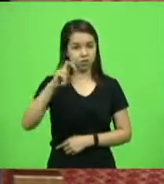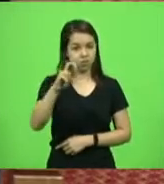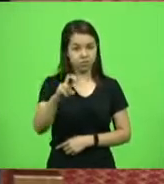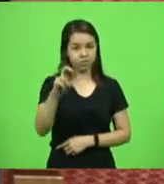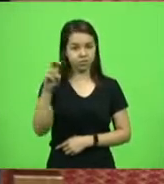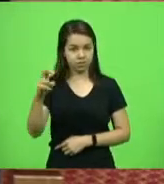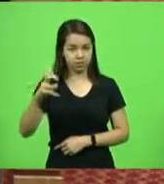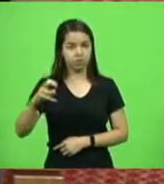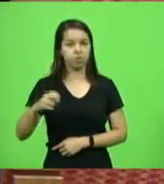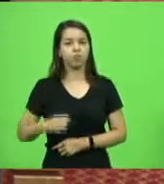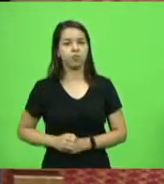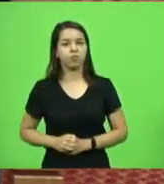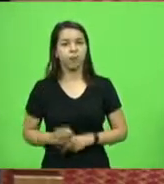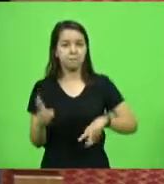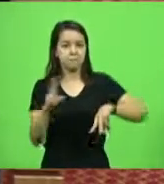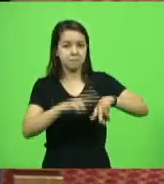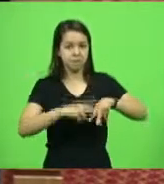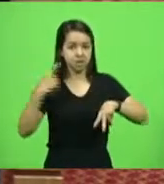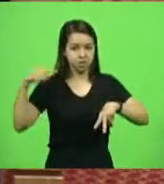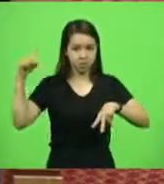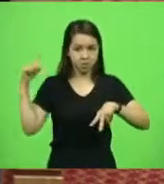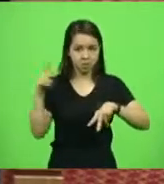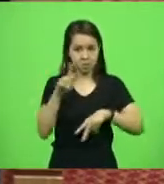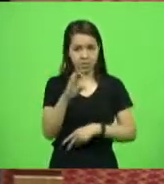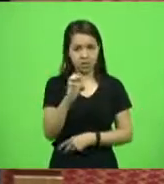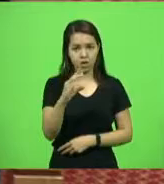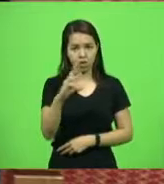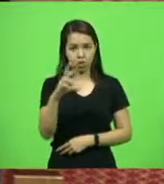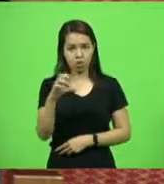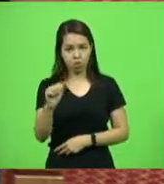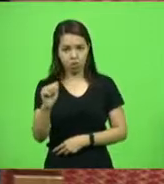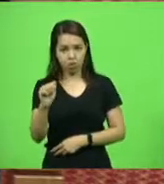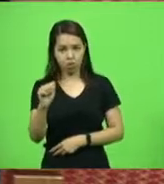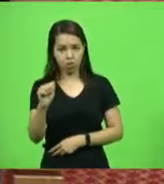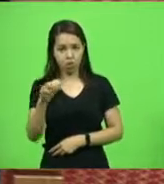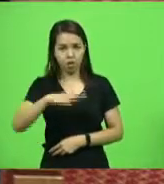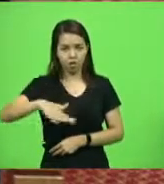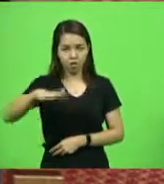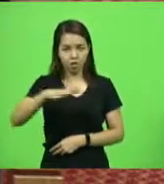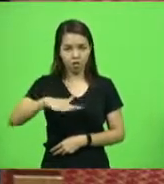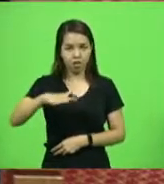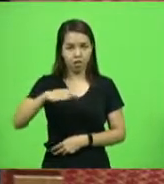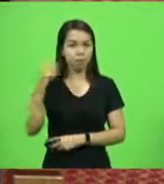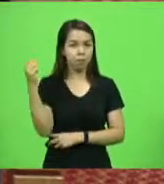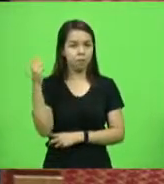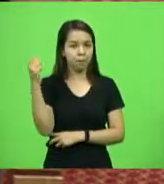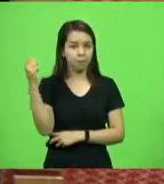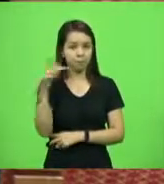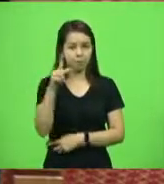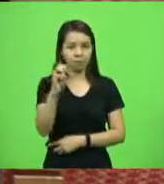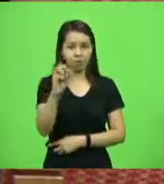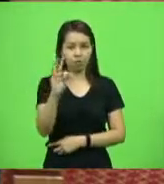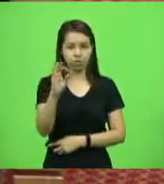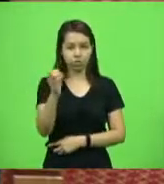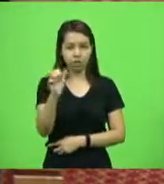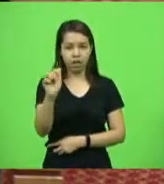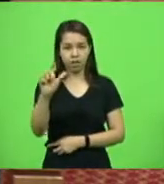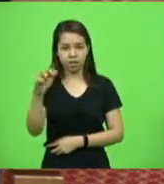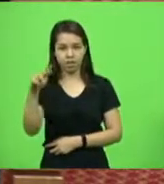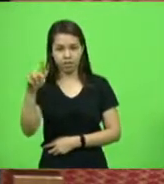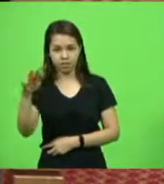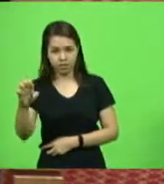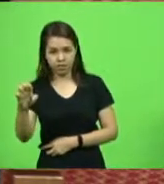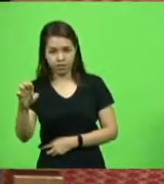terça-feira, no Beco do Paulino, no bairro Rubembert, Zona Norte, Porto Alegre. com extensa ficha